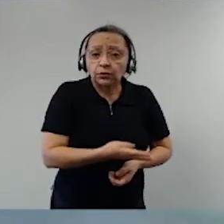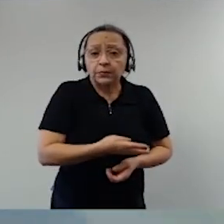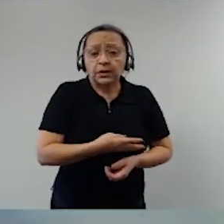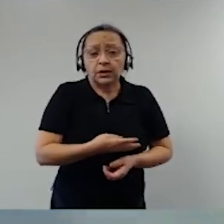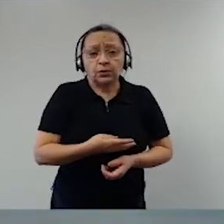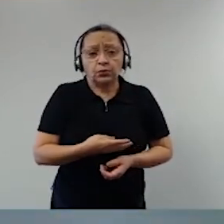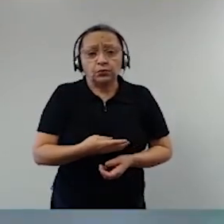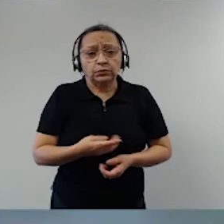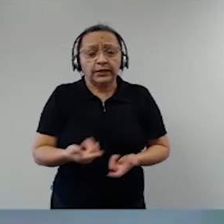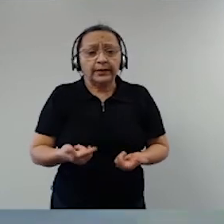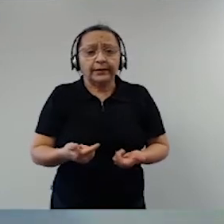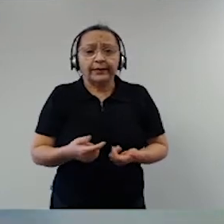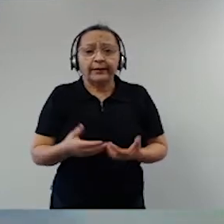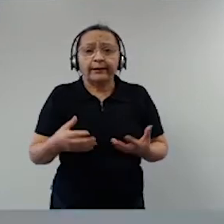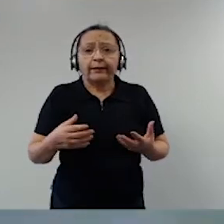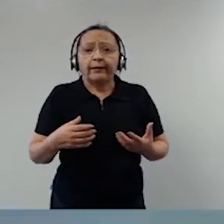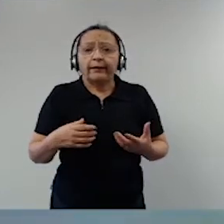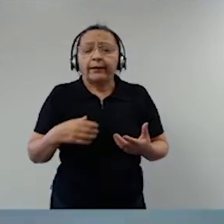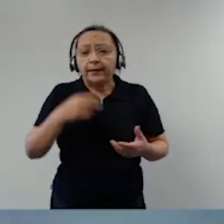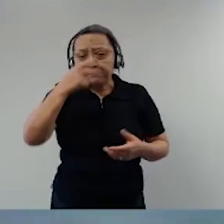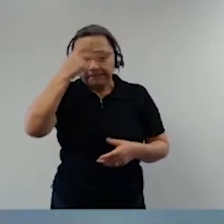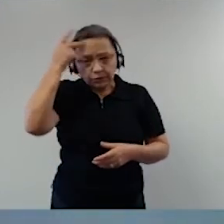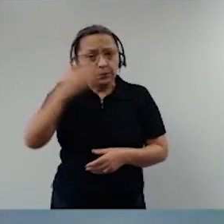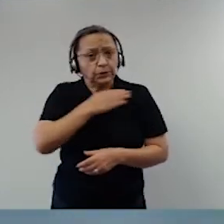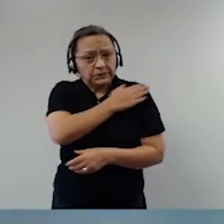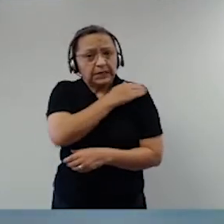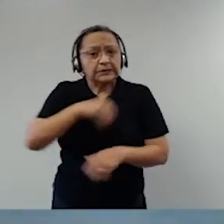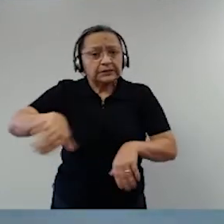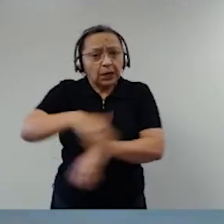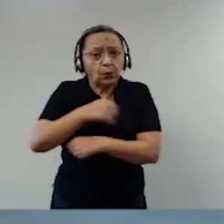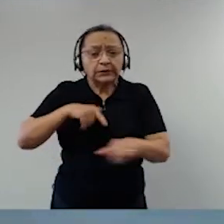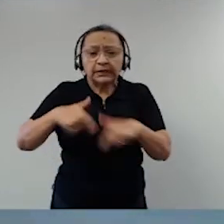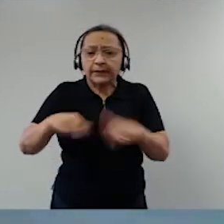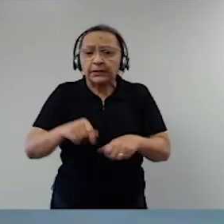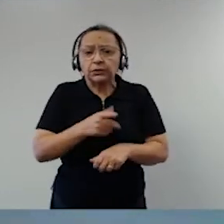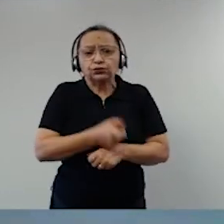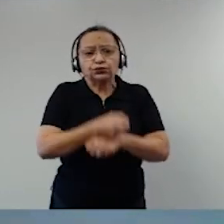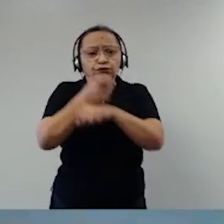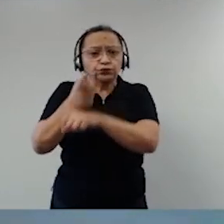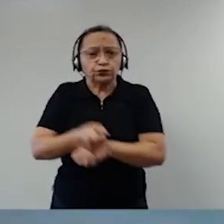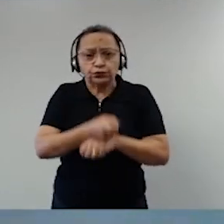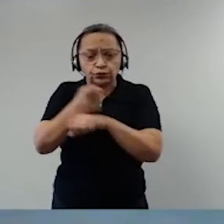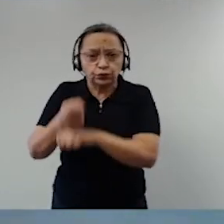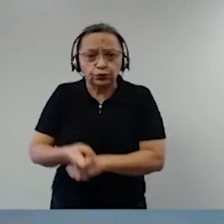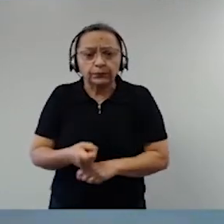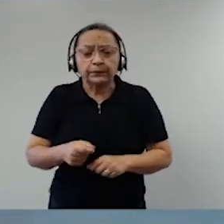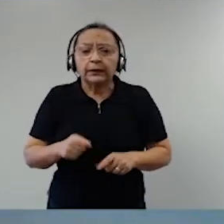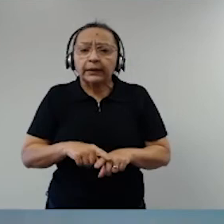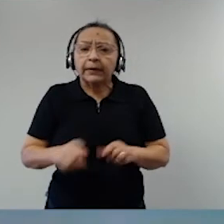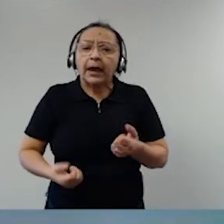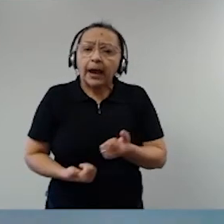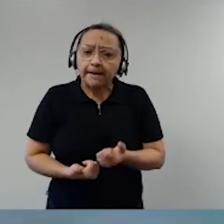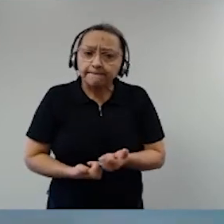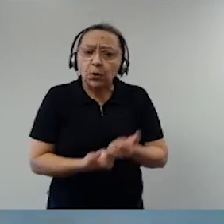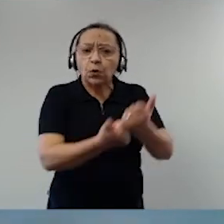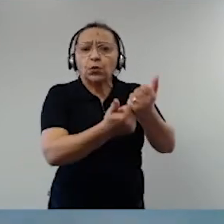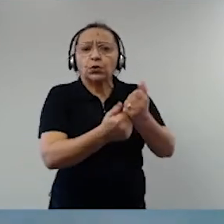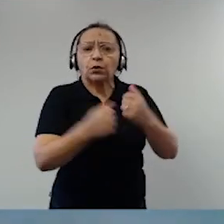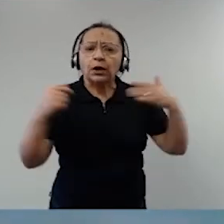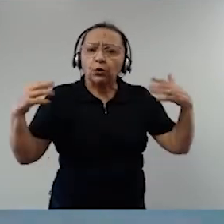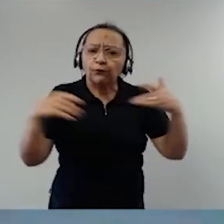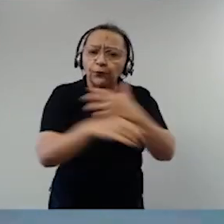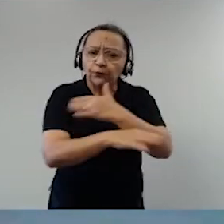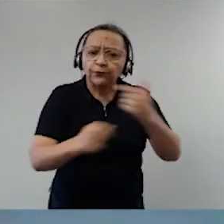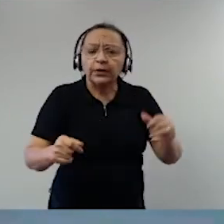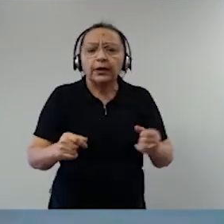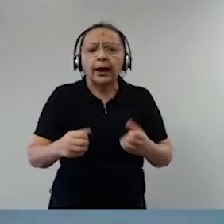rodoviárias e centros de albergues, por aí vai. Então, até apoio a caminhoneiros na beira da estrada em termos de